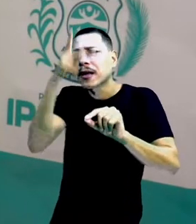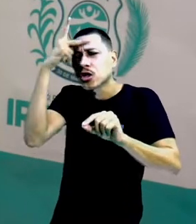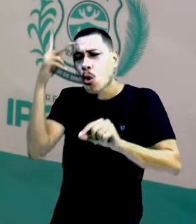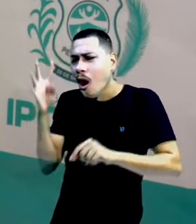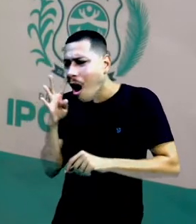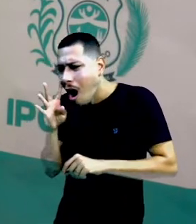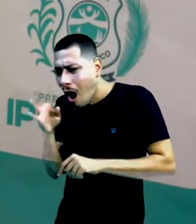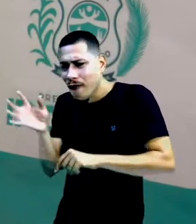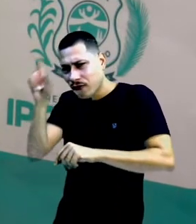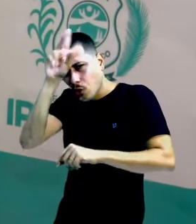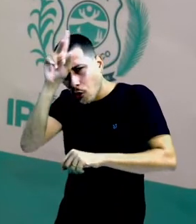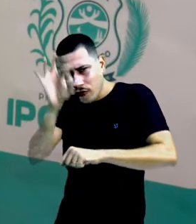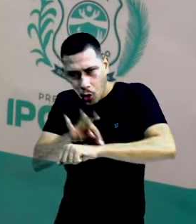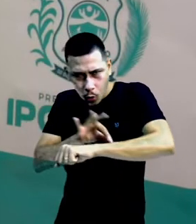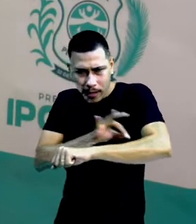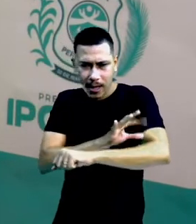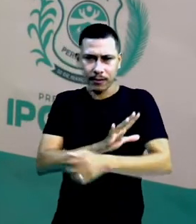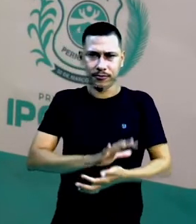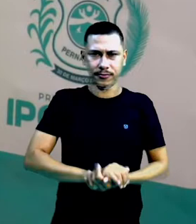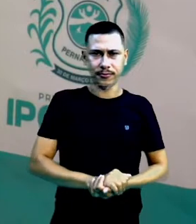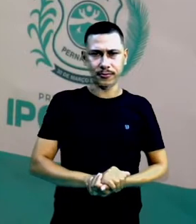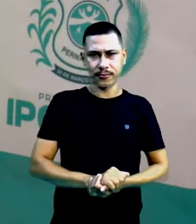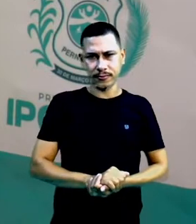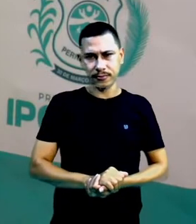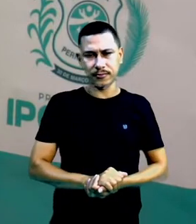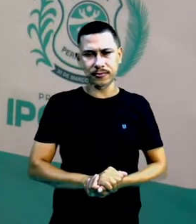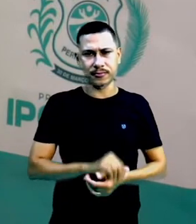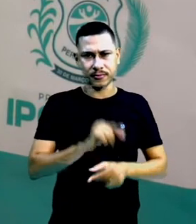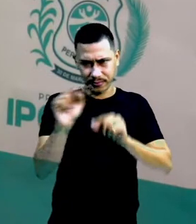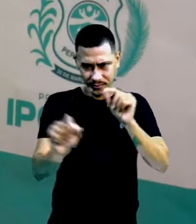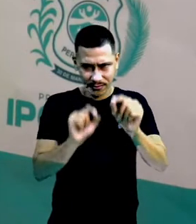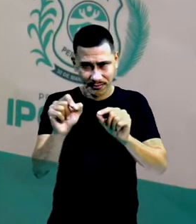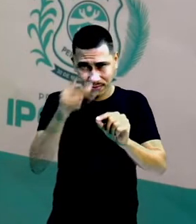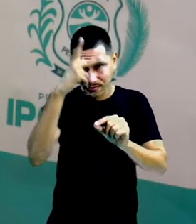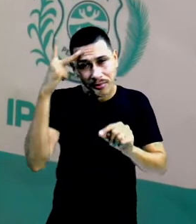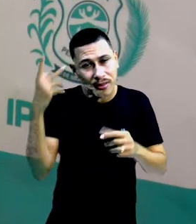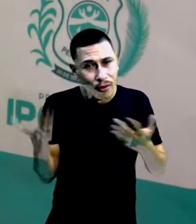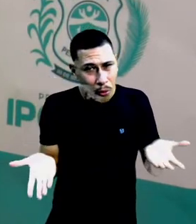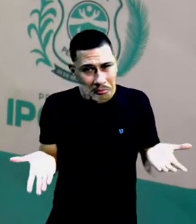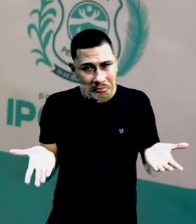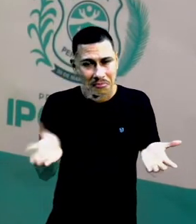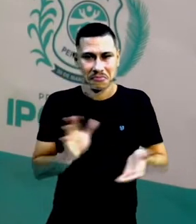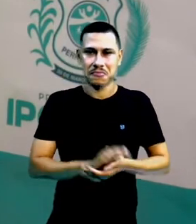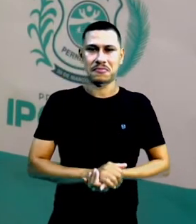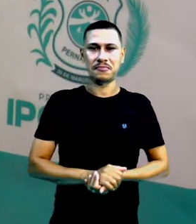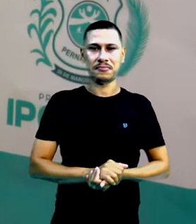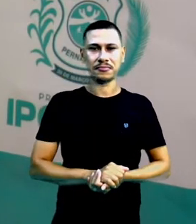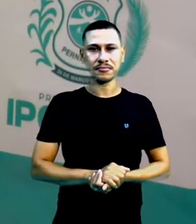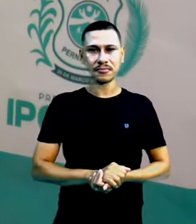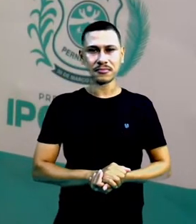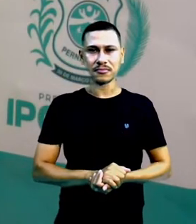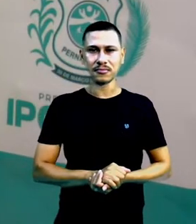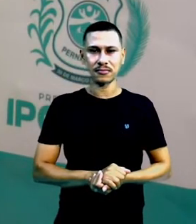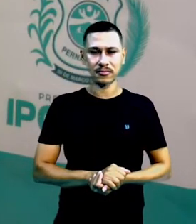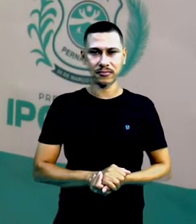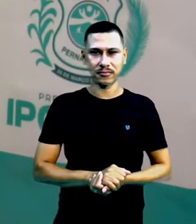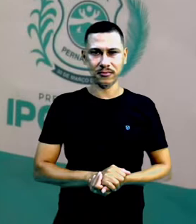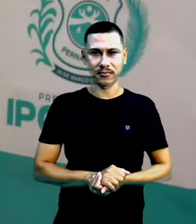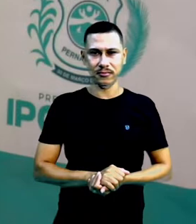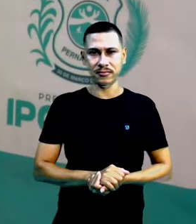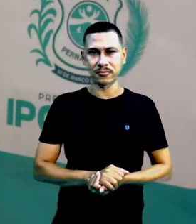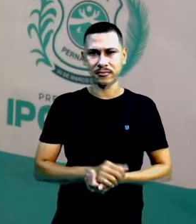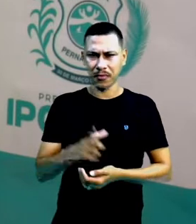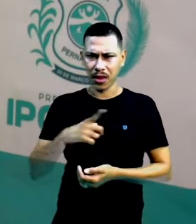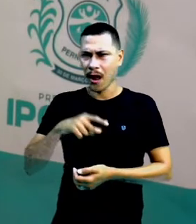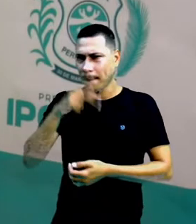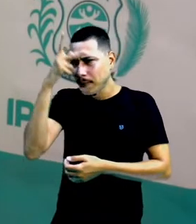vai, formiga vem, carrega peso, carrega folhinha pequena, carrega pedaços grandes. E diz, mas tem alguém observando.